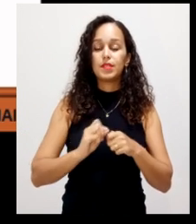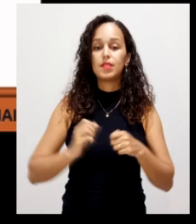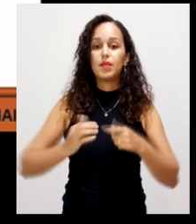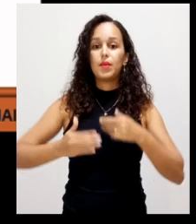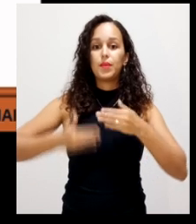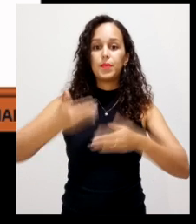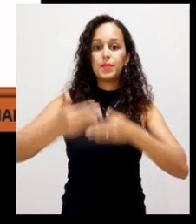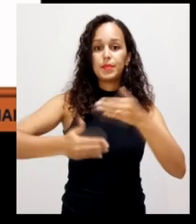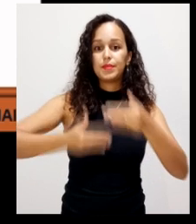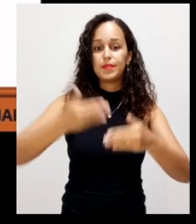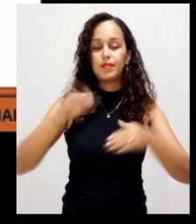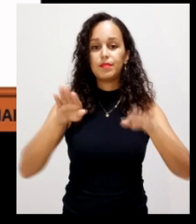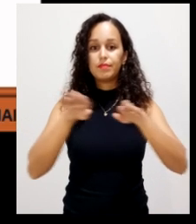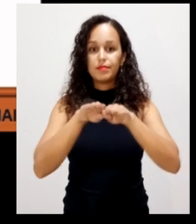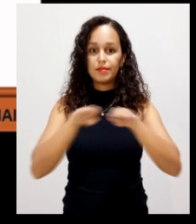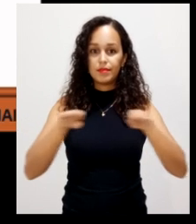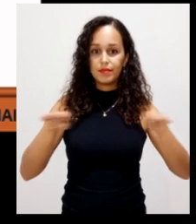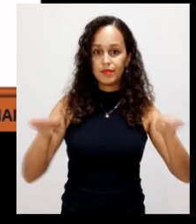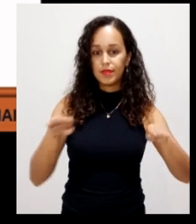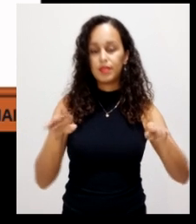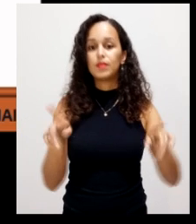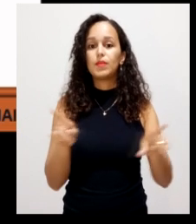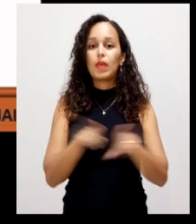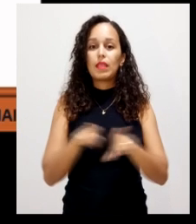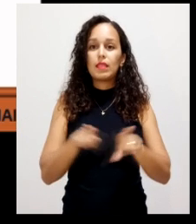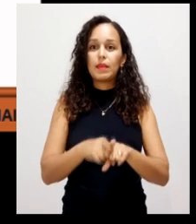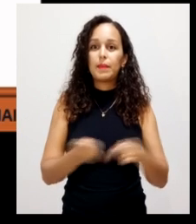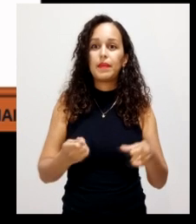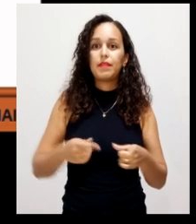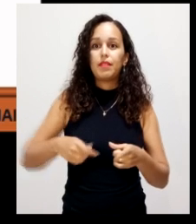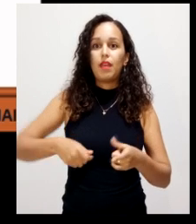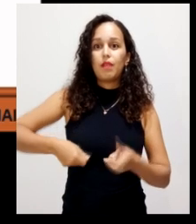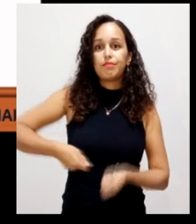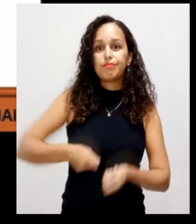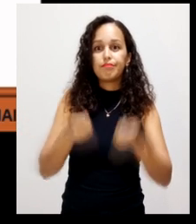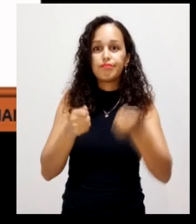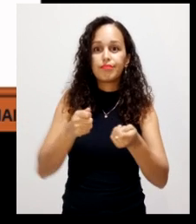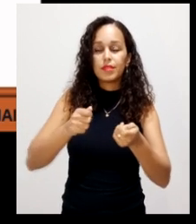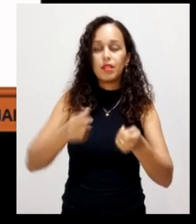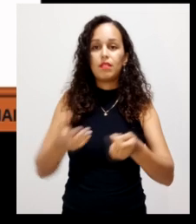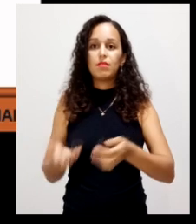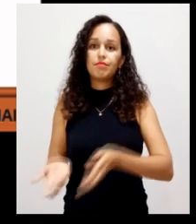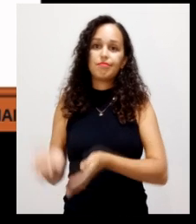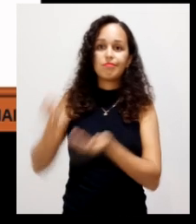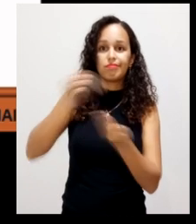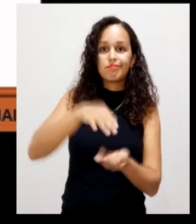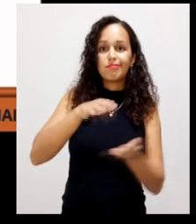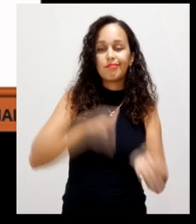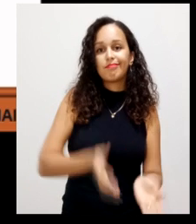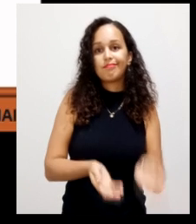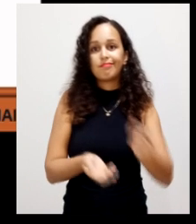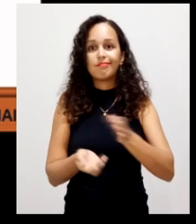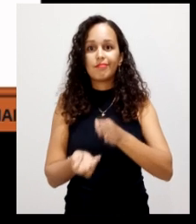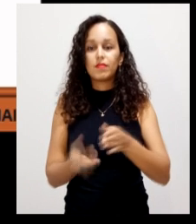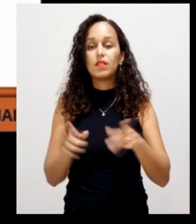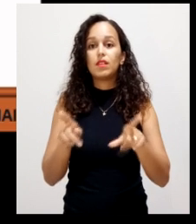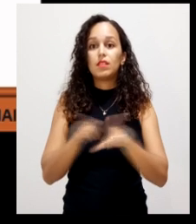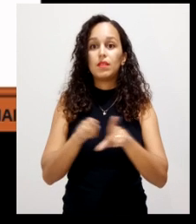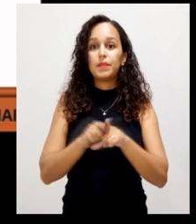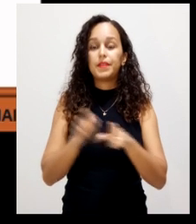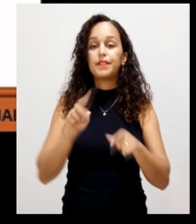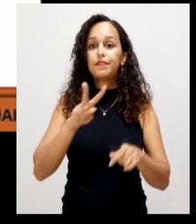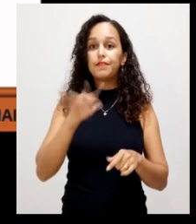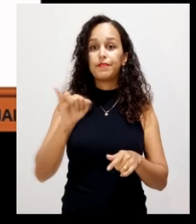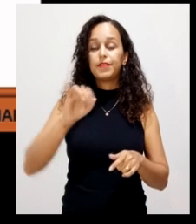reviramento, de aeração dessas leiras, é uma máquina. Quando a gente vai para a pequena escala e quem vai fazer o